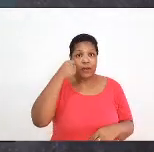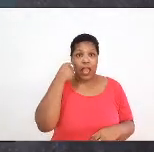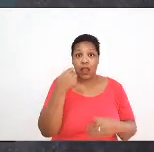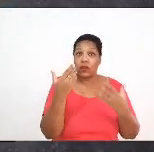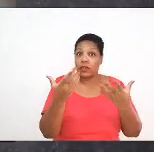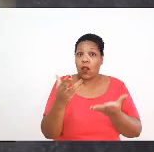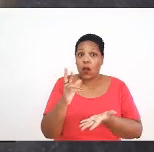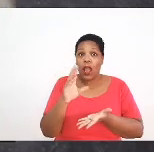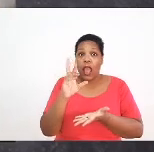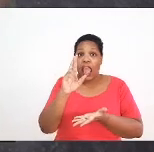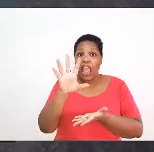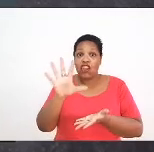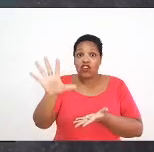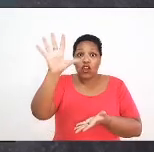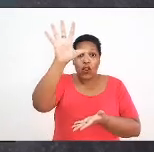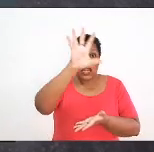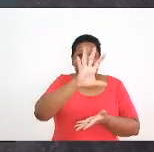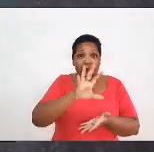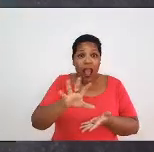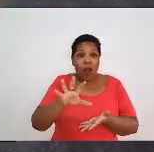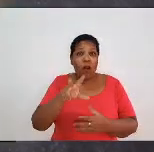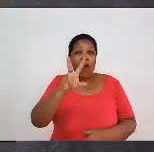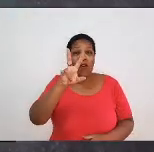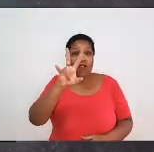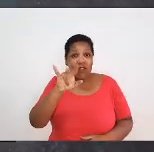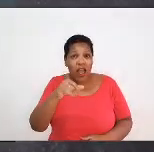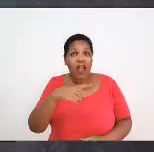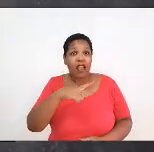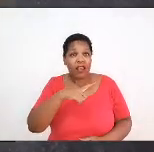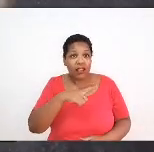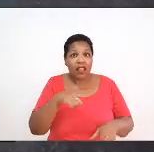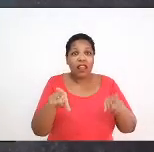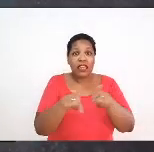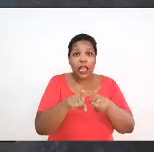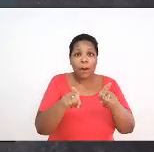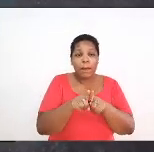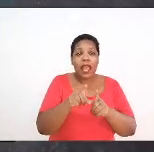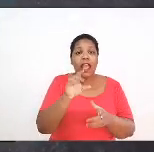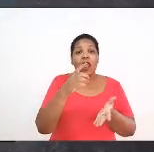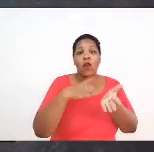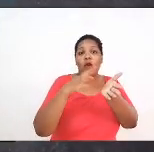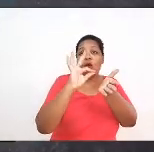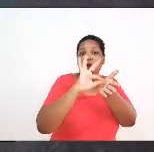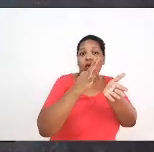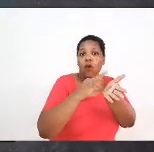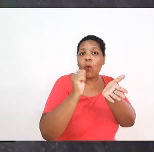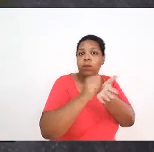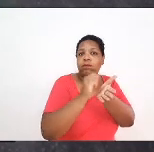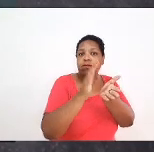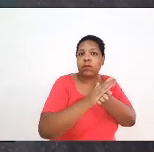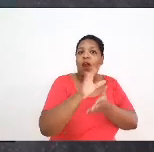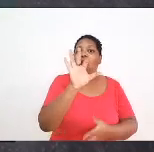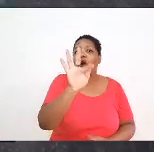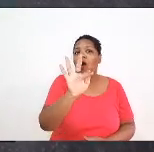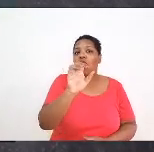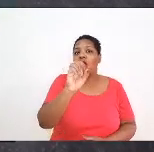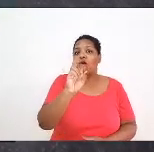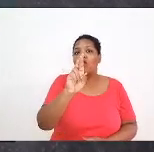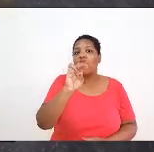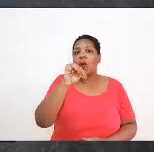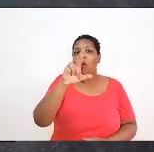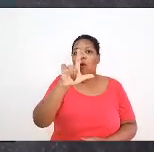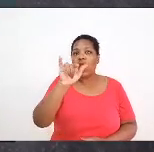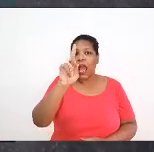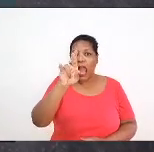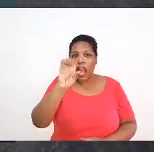ele vai preencher formulários com a síntese, a resposta desses seminários. O CFP e a ABEP